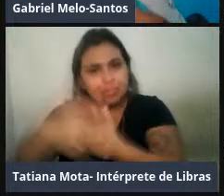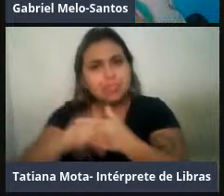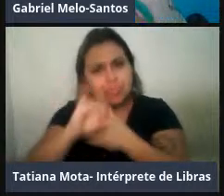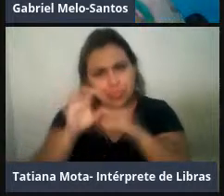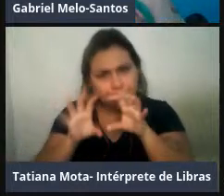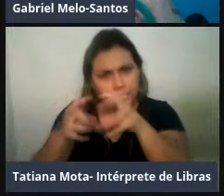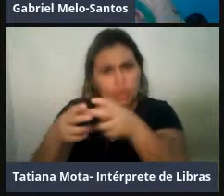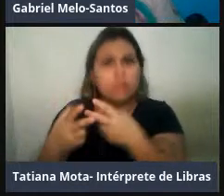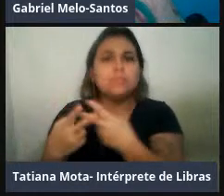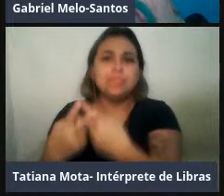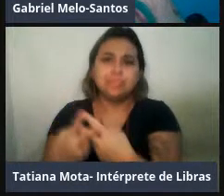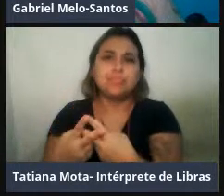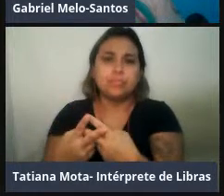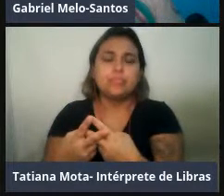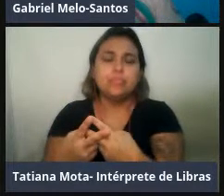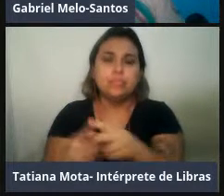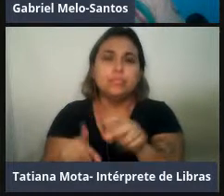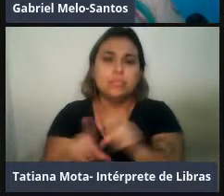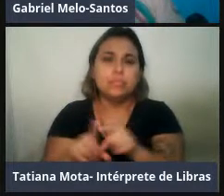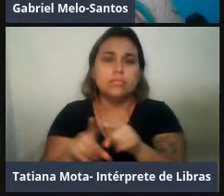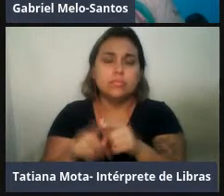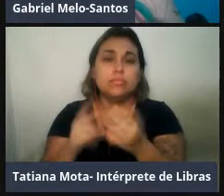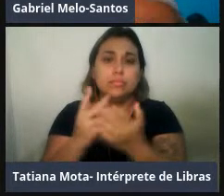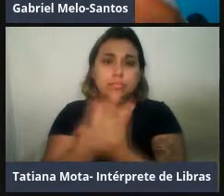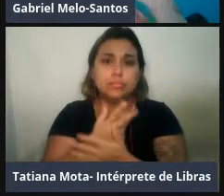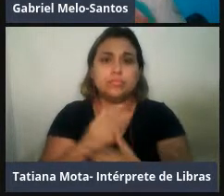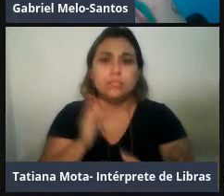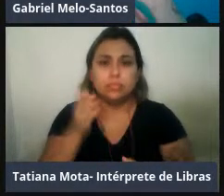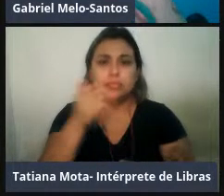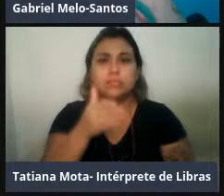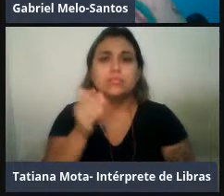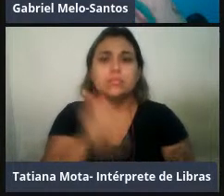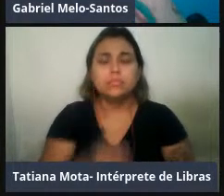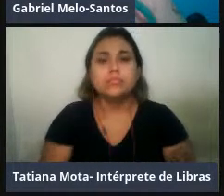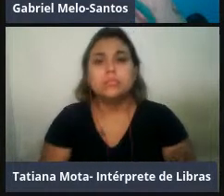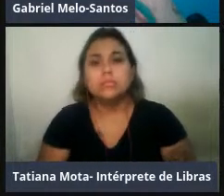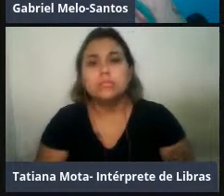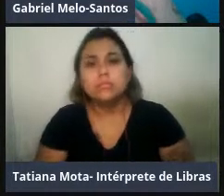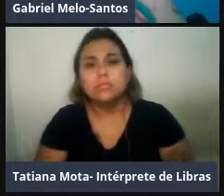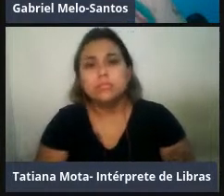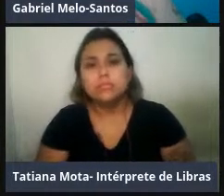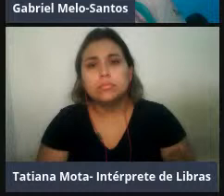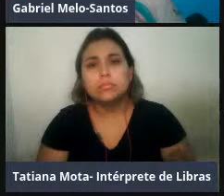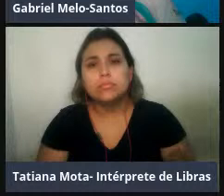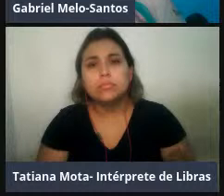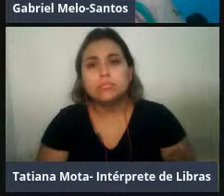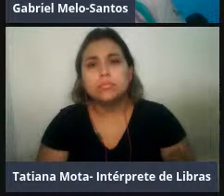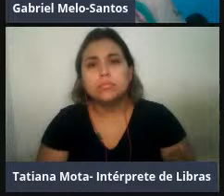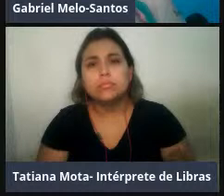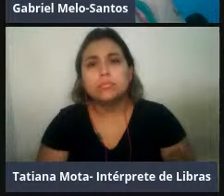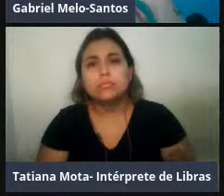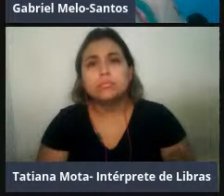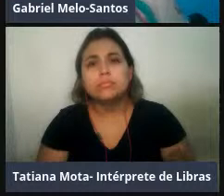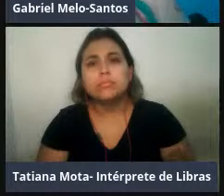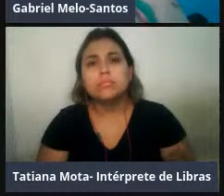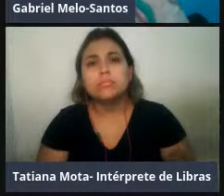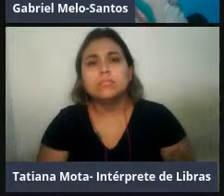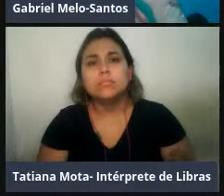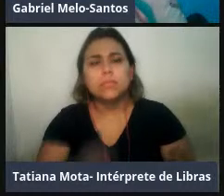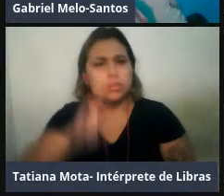com muita, muita frequência, constantemente quando eles estão em situações de estresse.